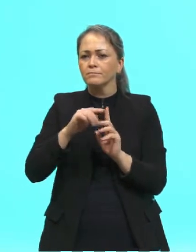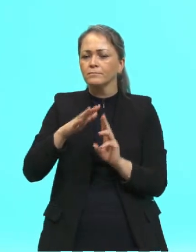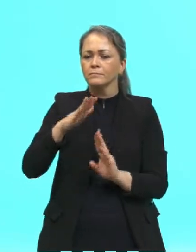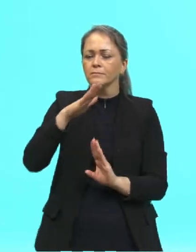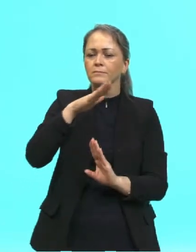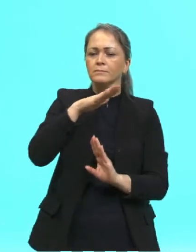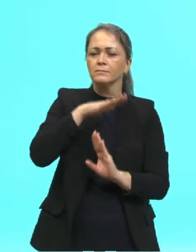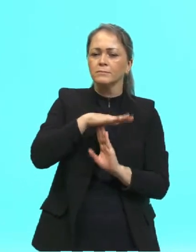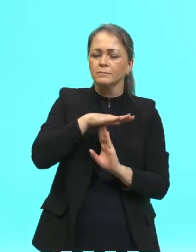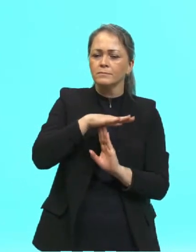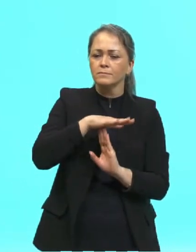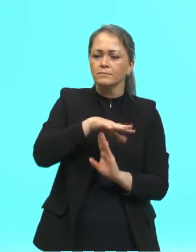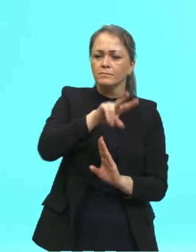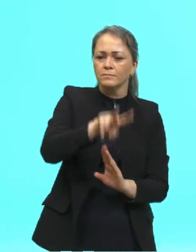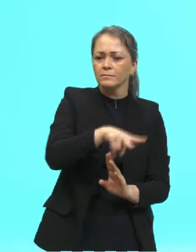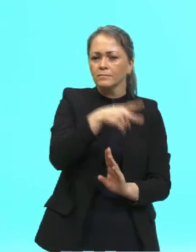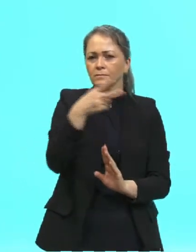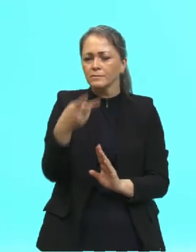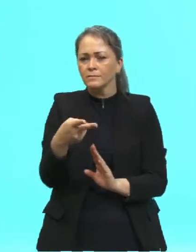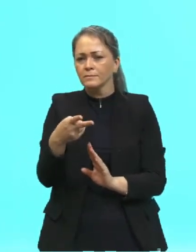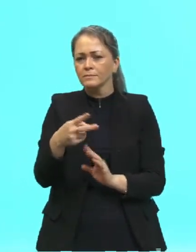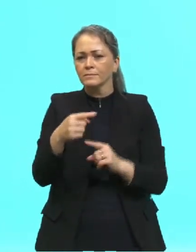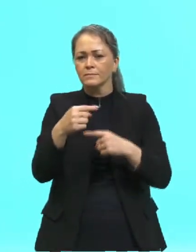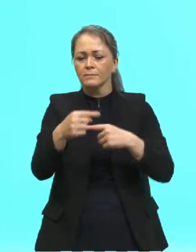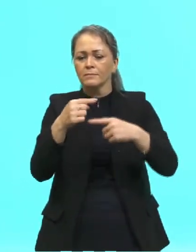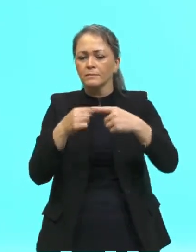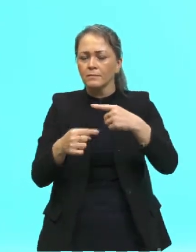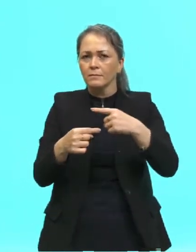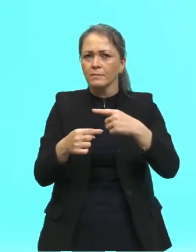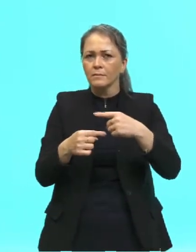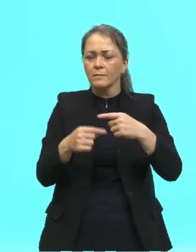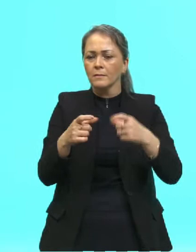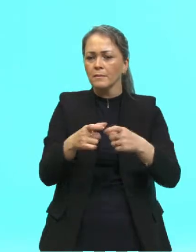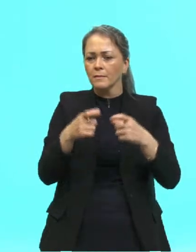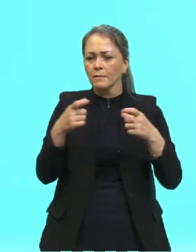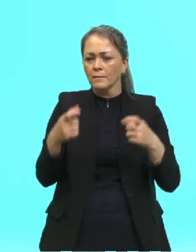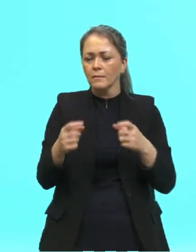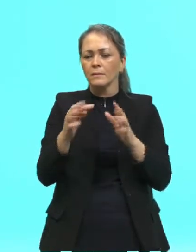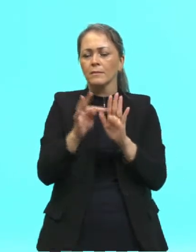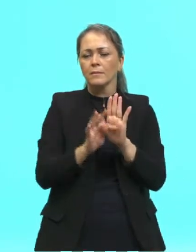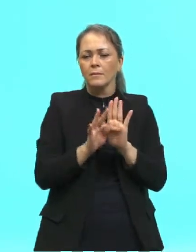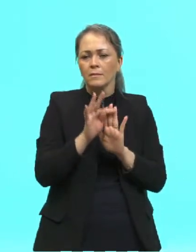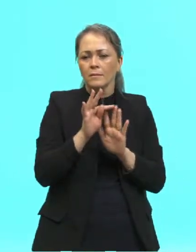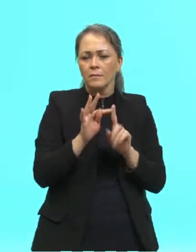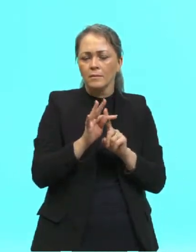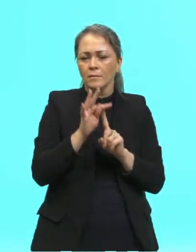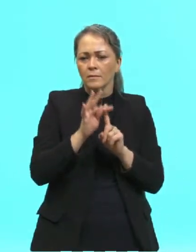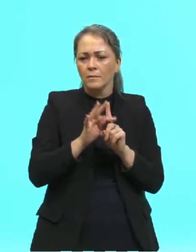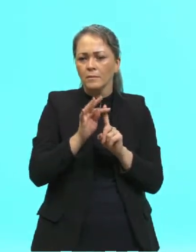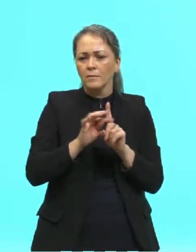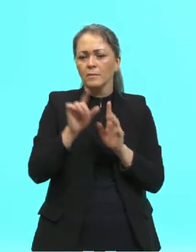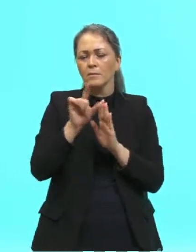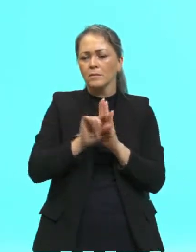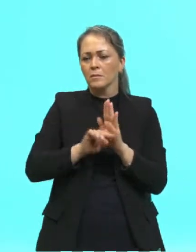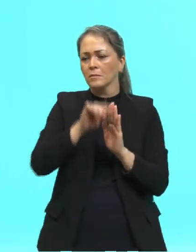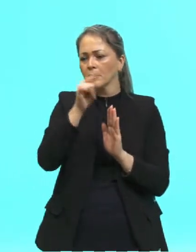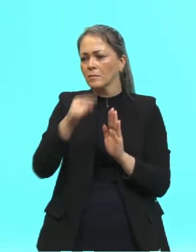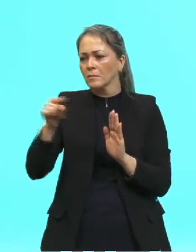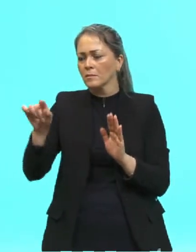proporcional, porque quanto maior era essa temperatura, menor era o comprimento de onda.